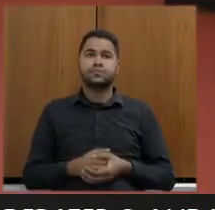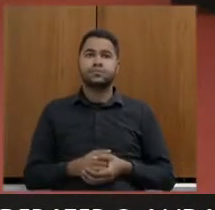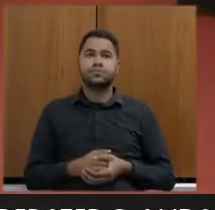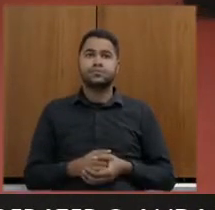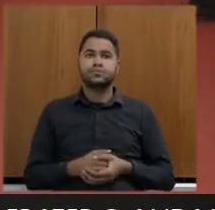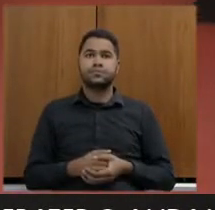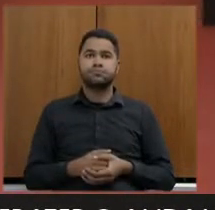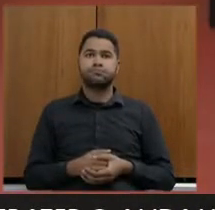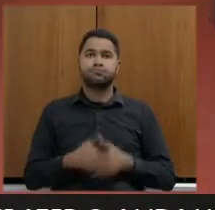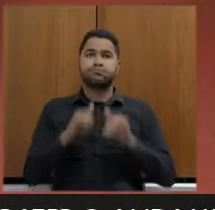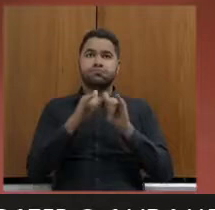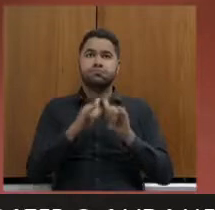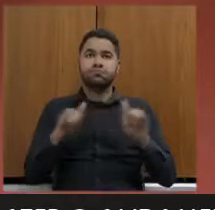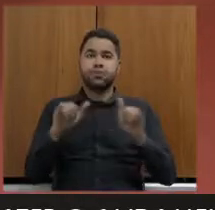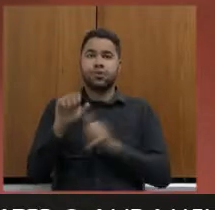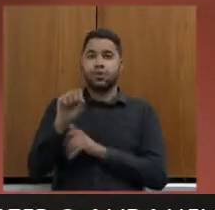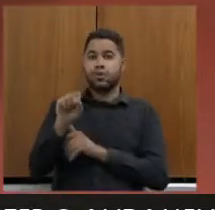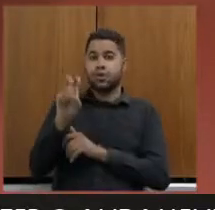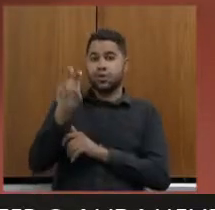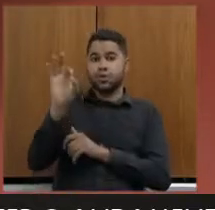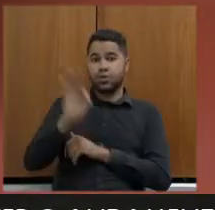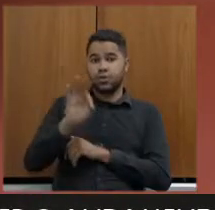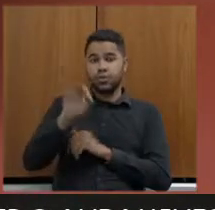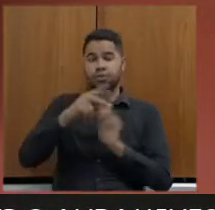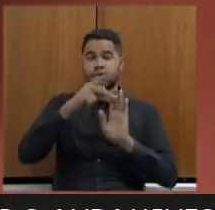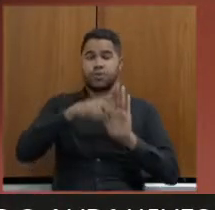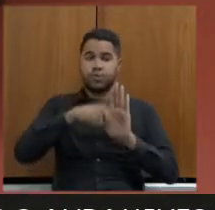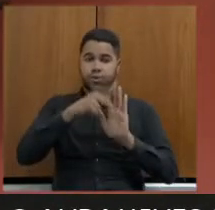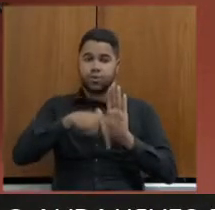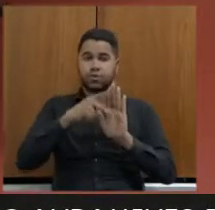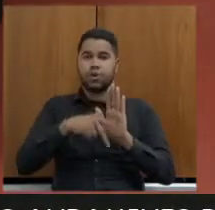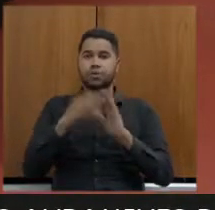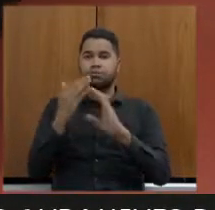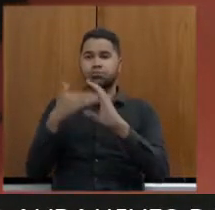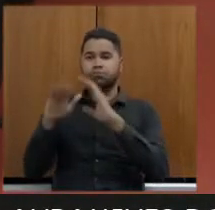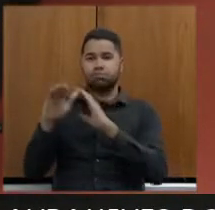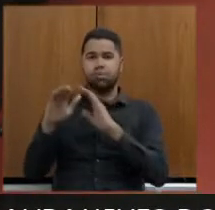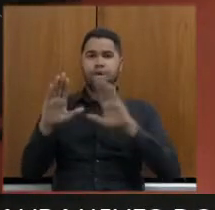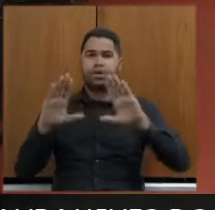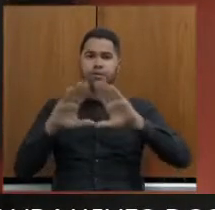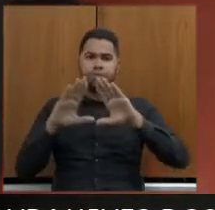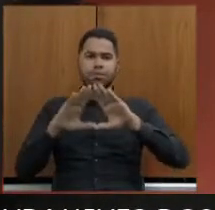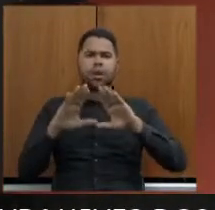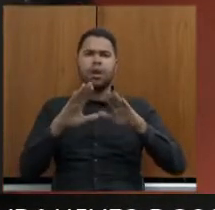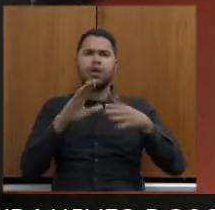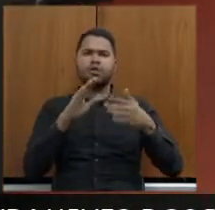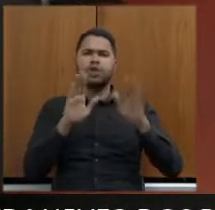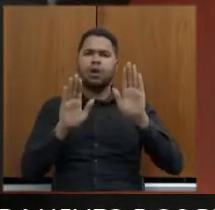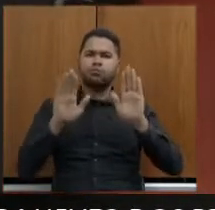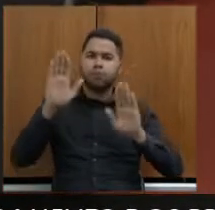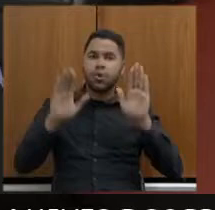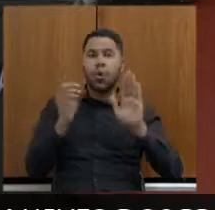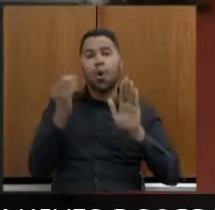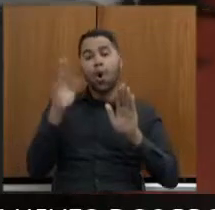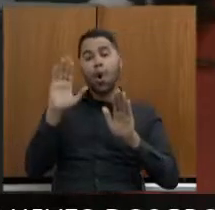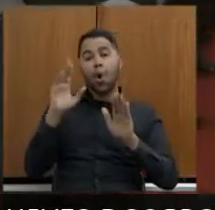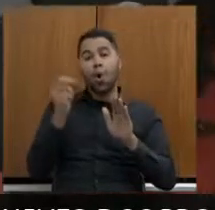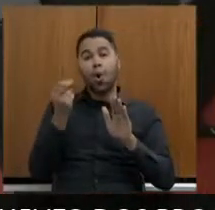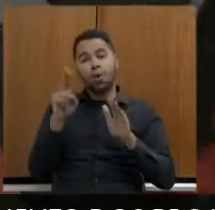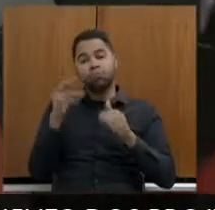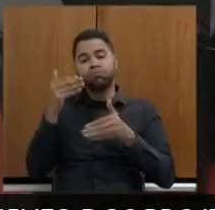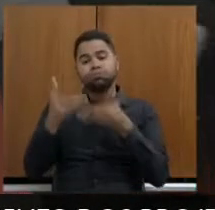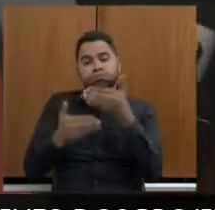foi dito aí que 85% dos projetos que foram encaminhados para a Assembleia já estão licitados ou em andamento, então, é importante